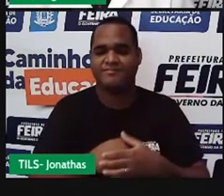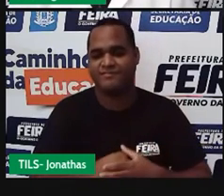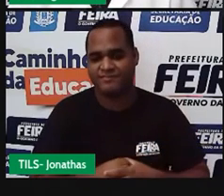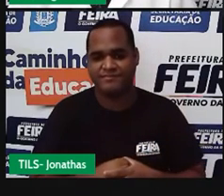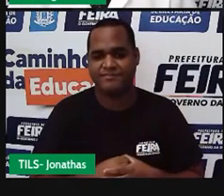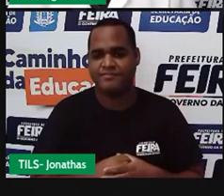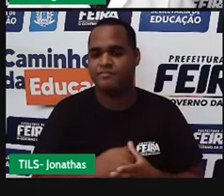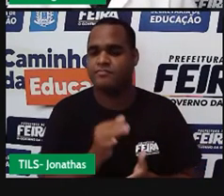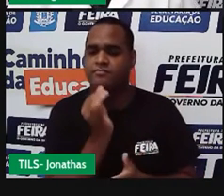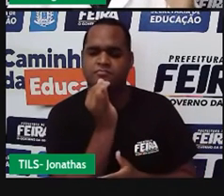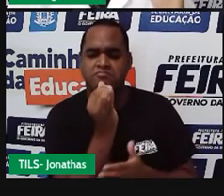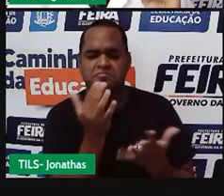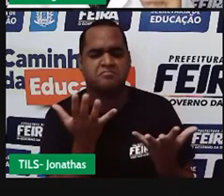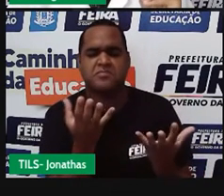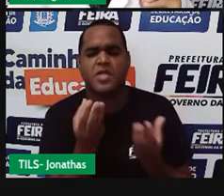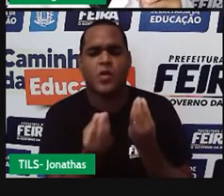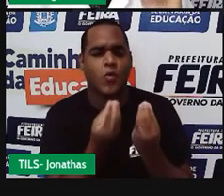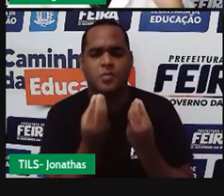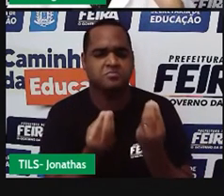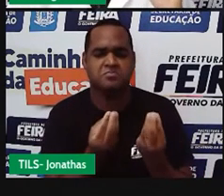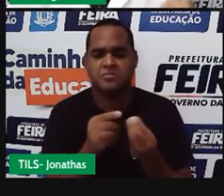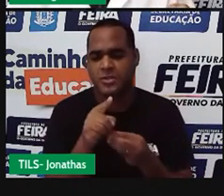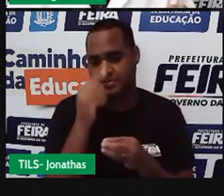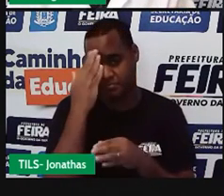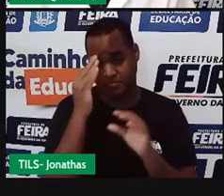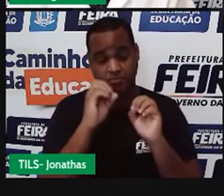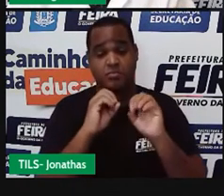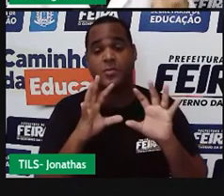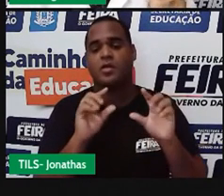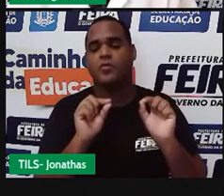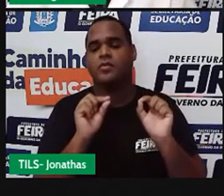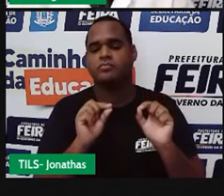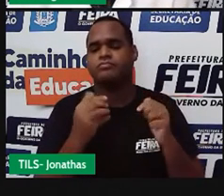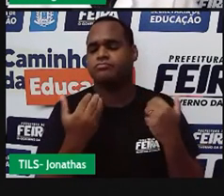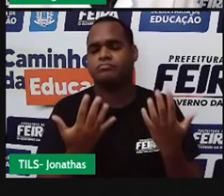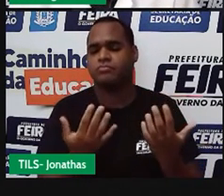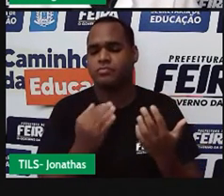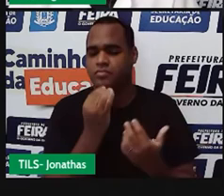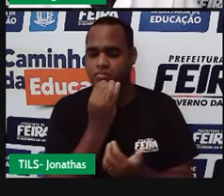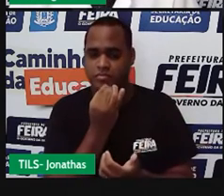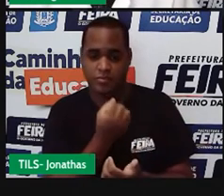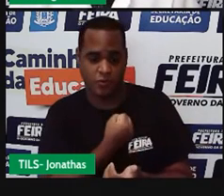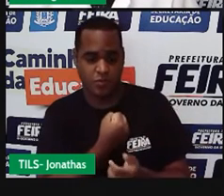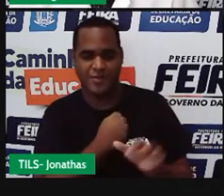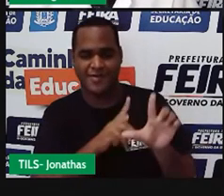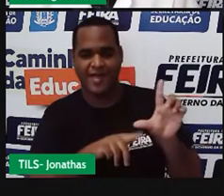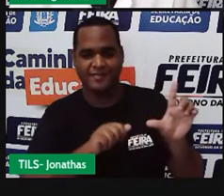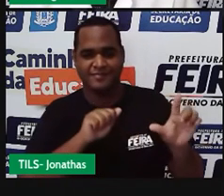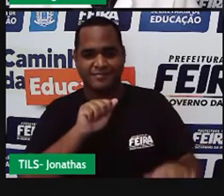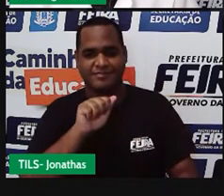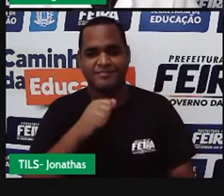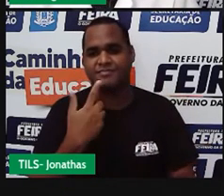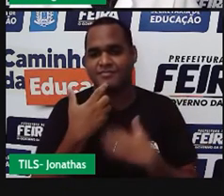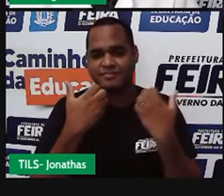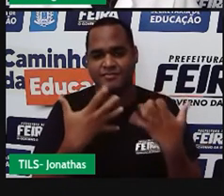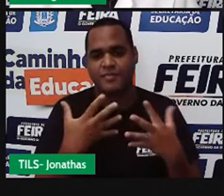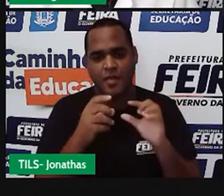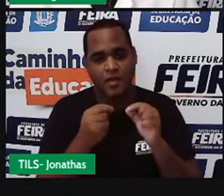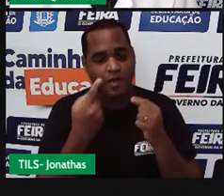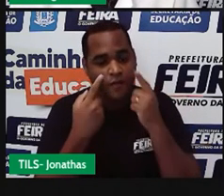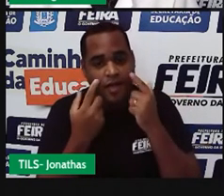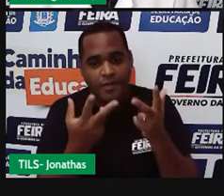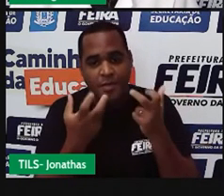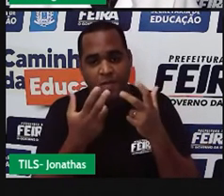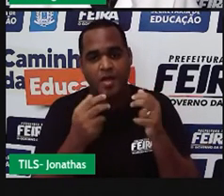Como assim, professor? Só para você entender, para ficar claro, ali na letra A, ó, ele está dizendo o seguinte, ó, veja que tem parênteses.